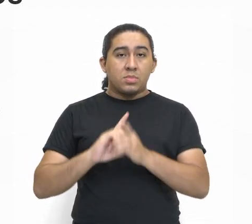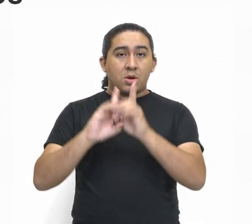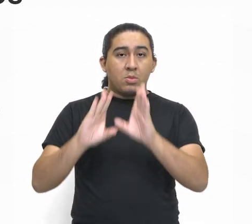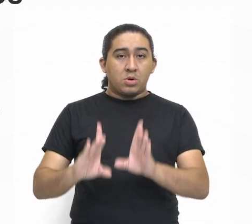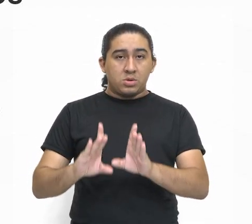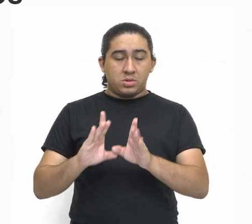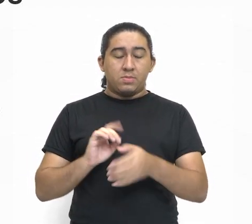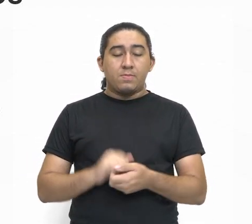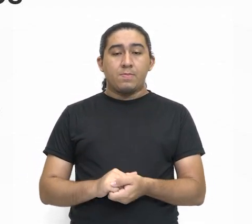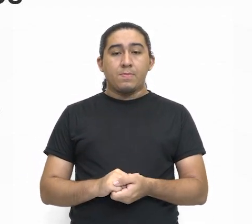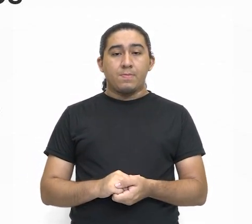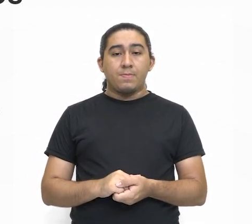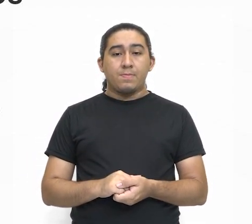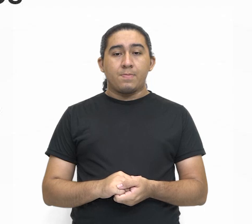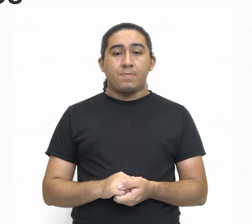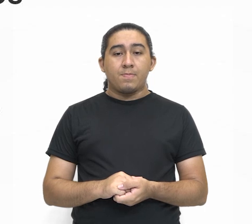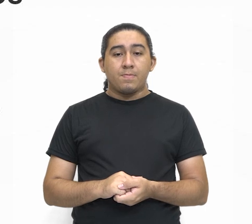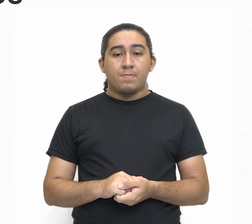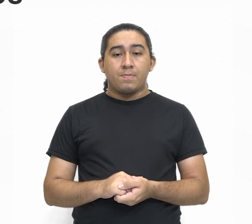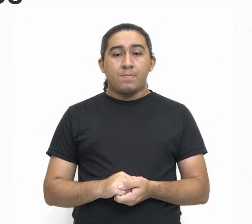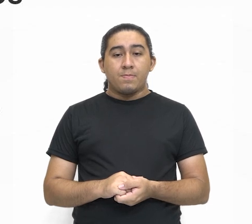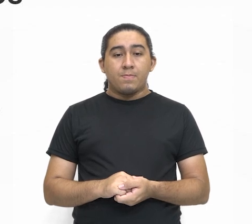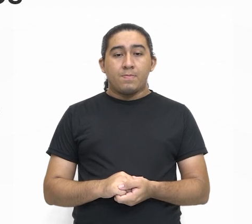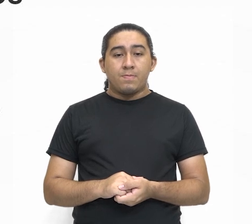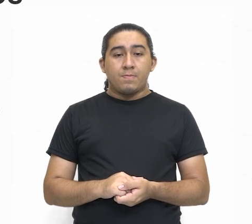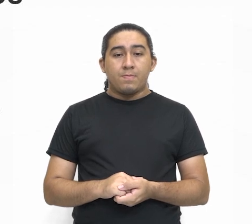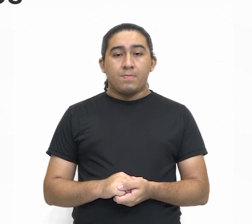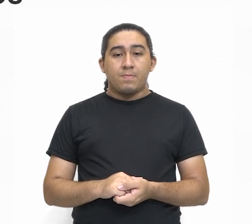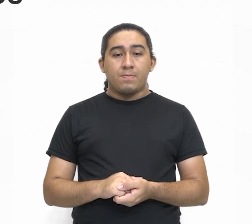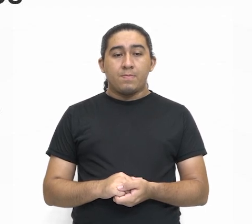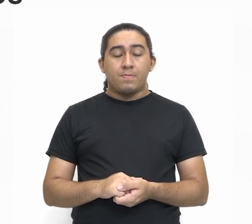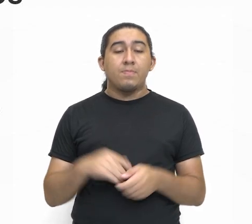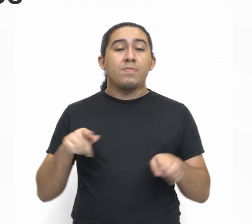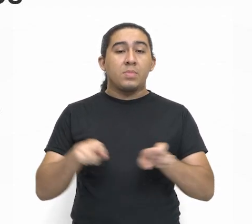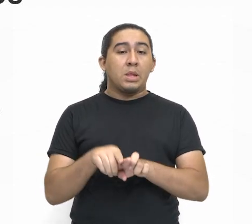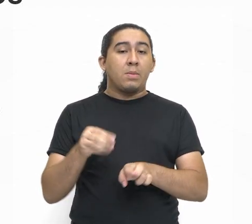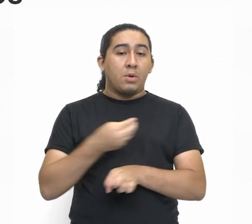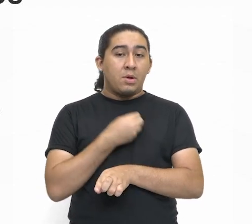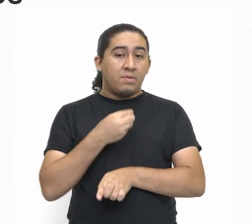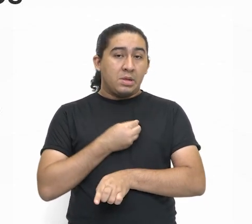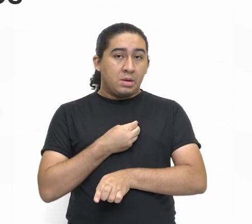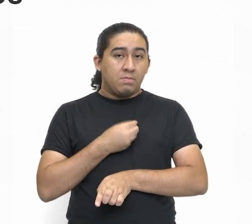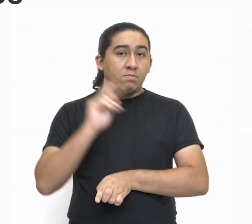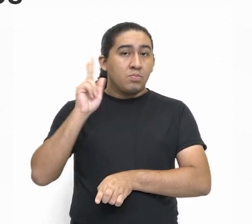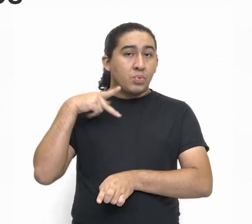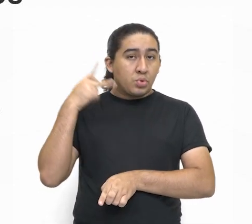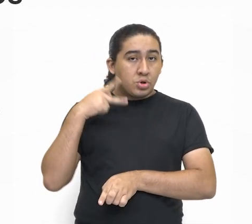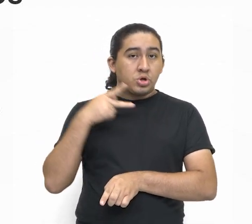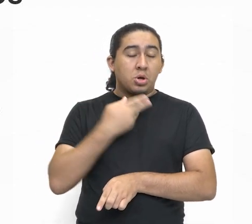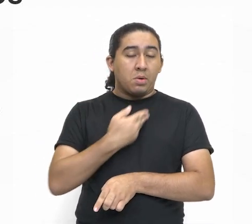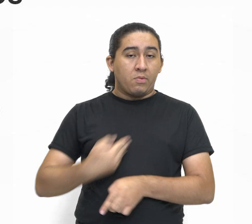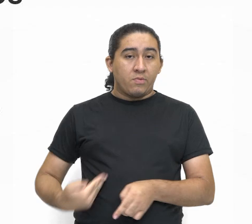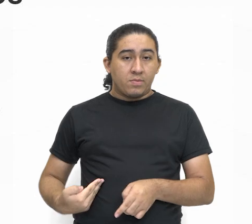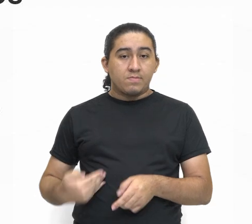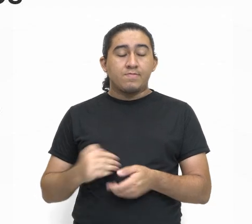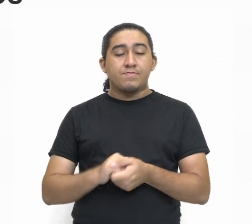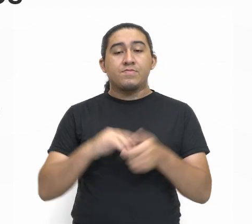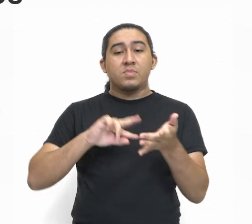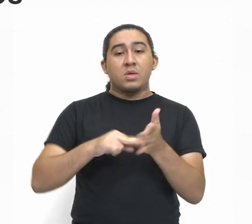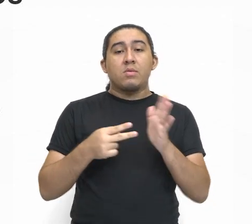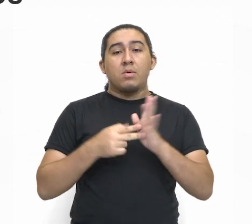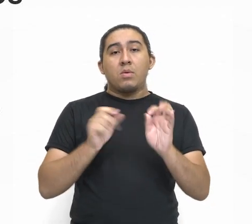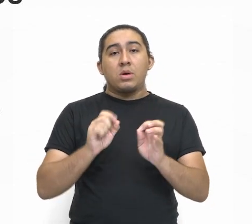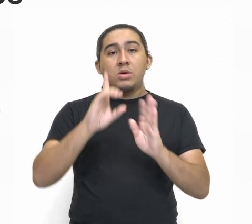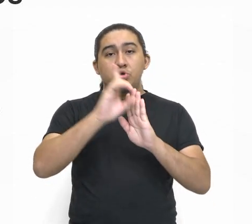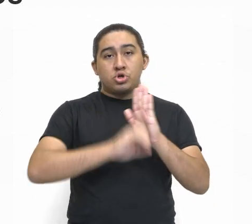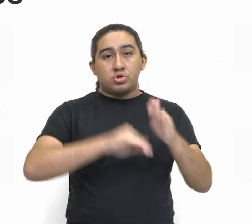republicana e da vida pública. Isso inclui o quê? O direito ao